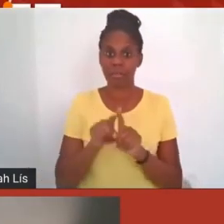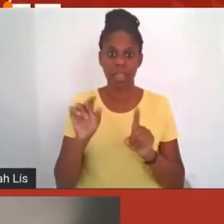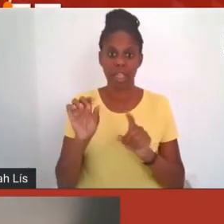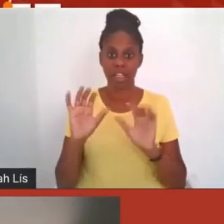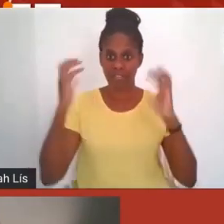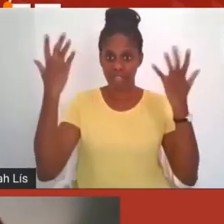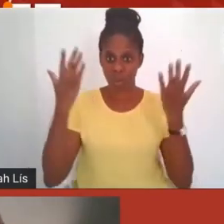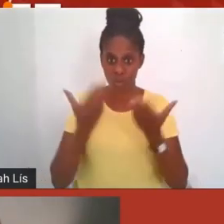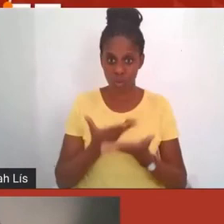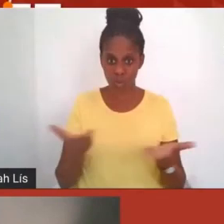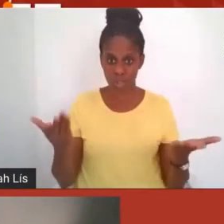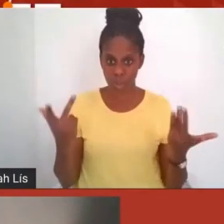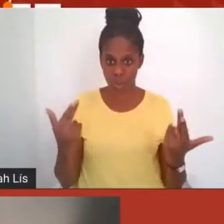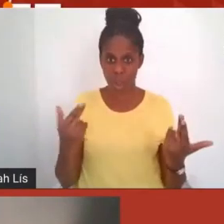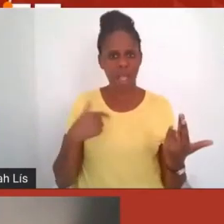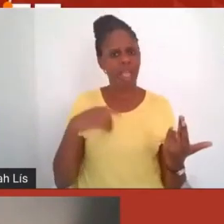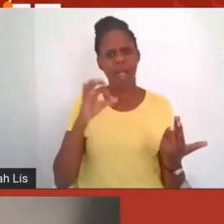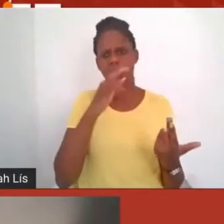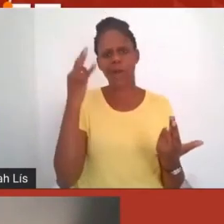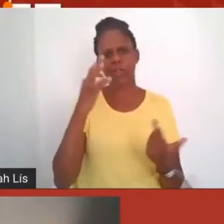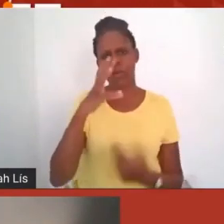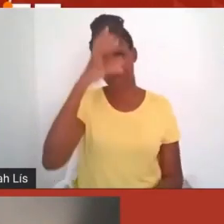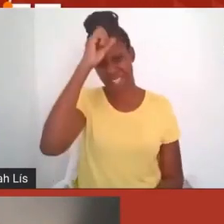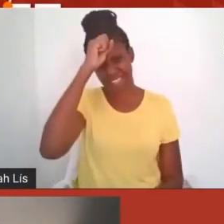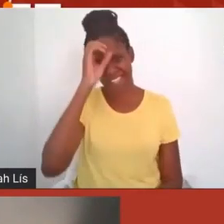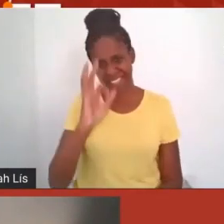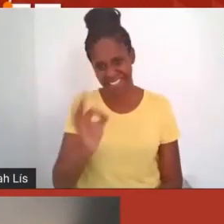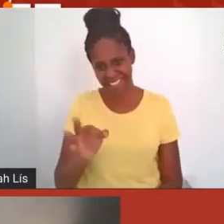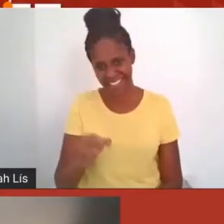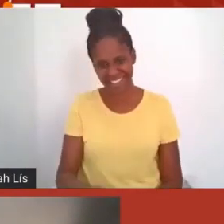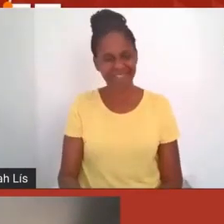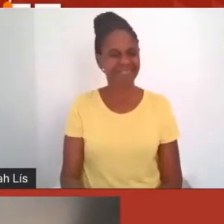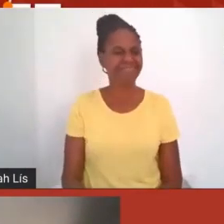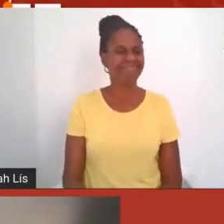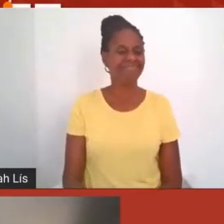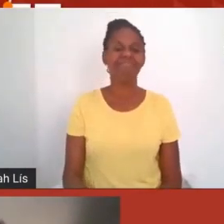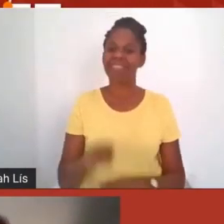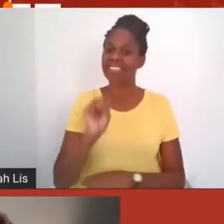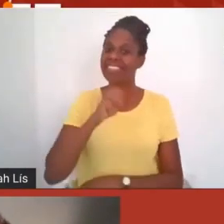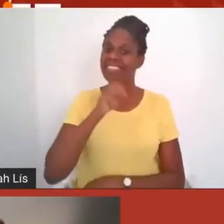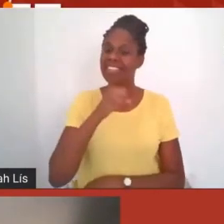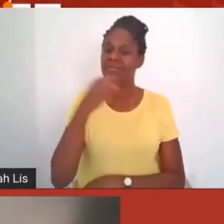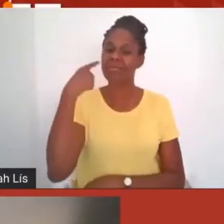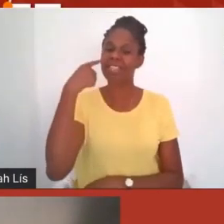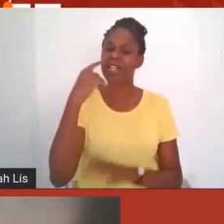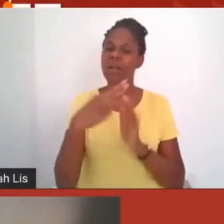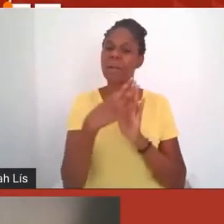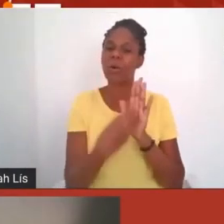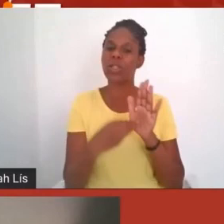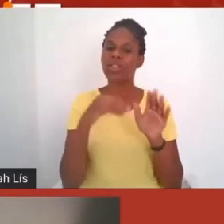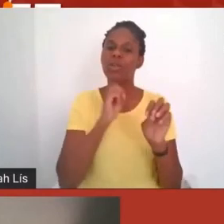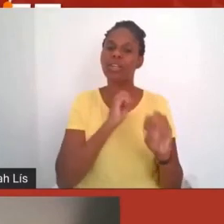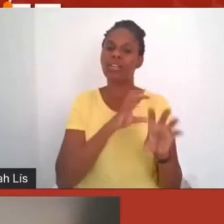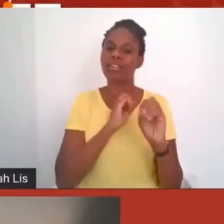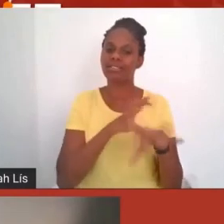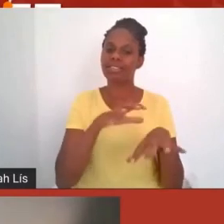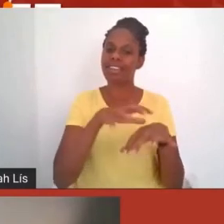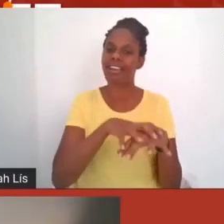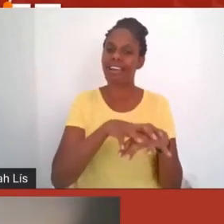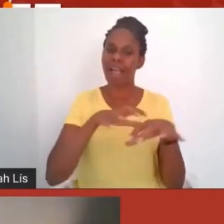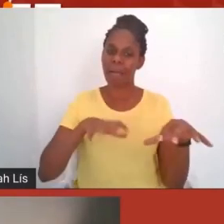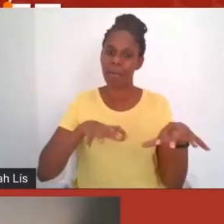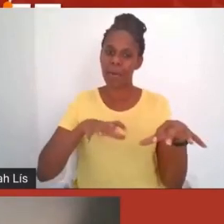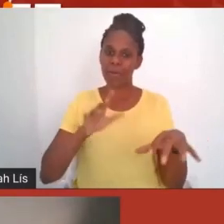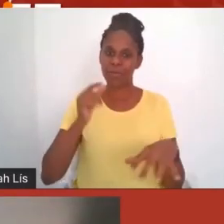para a gente ter essa oportunidade no modelo de ensino remoto não presencial esse é um fato